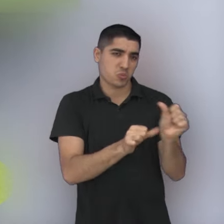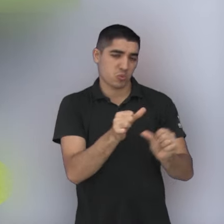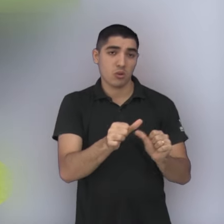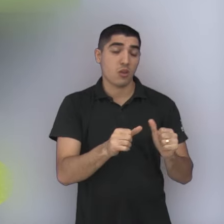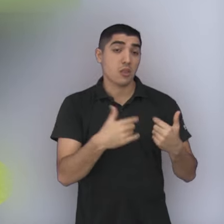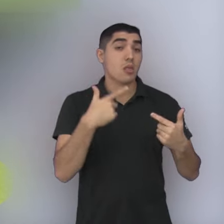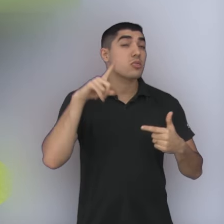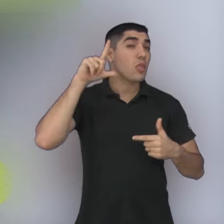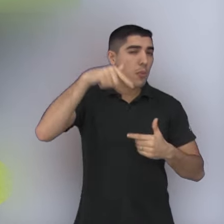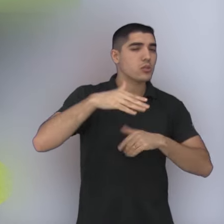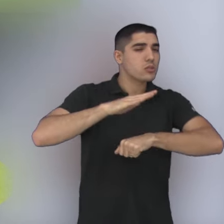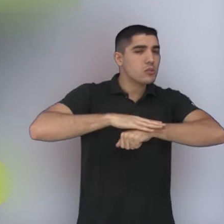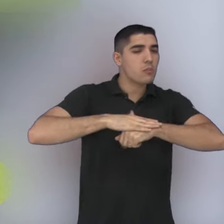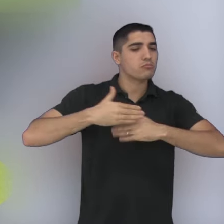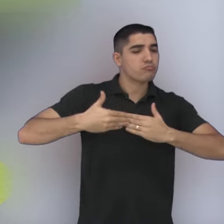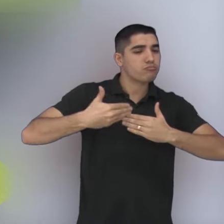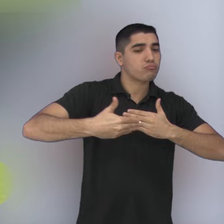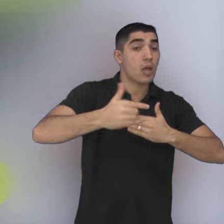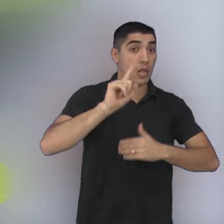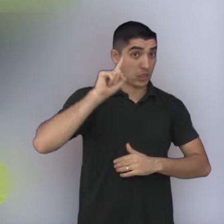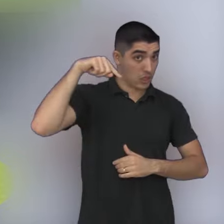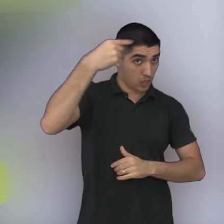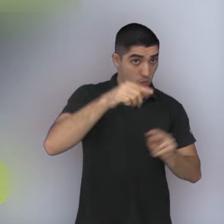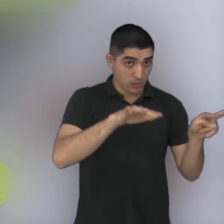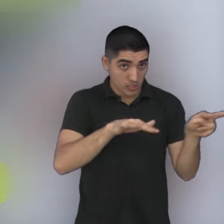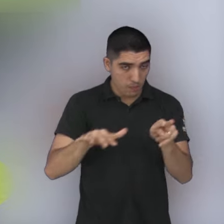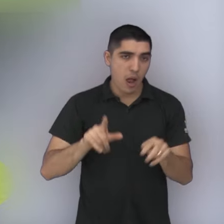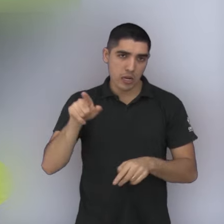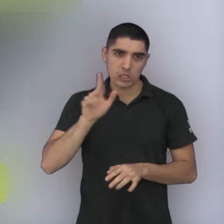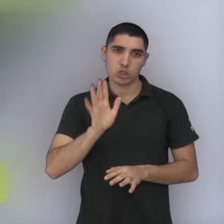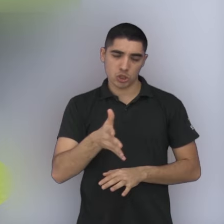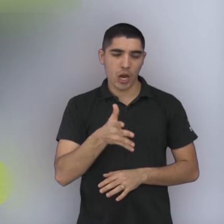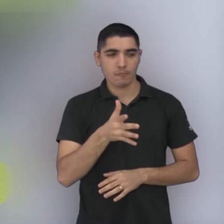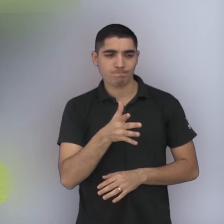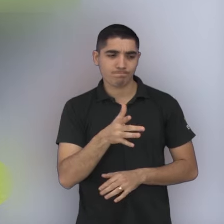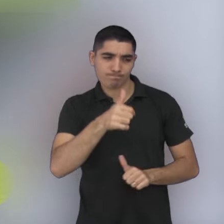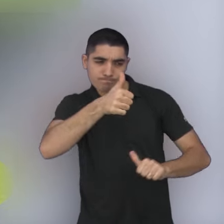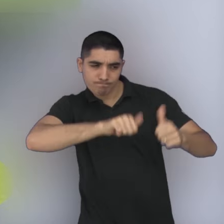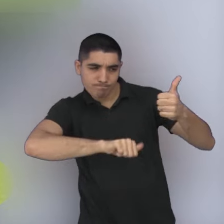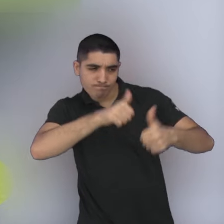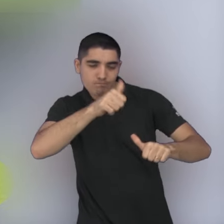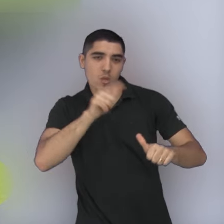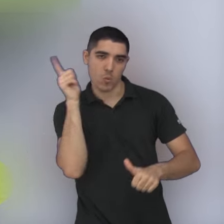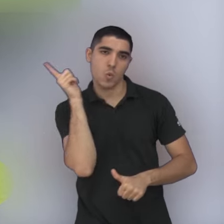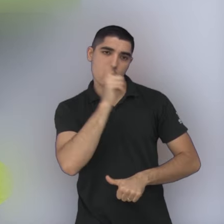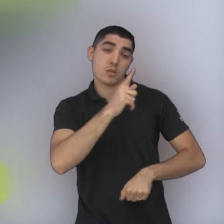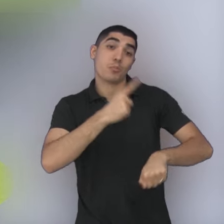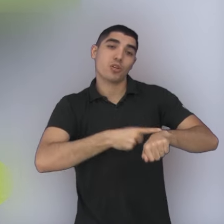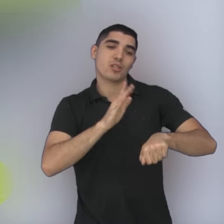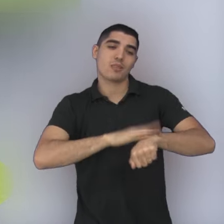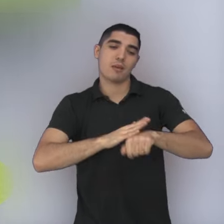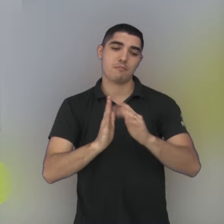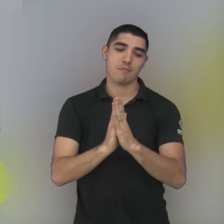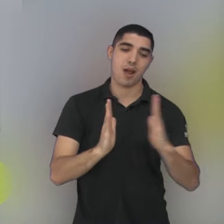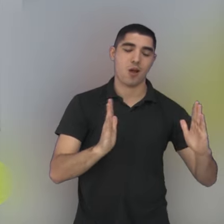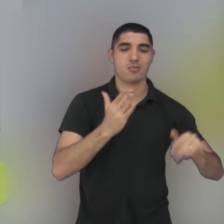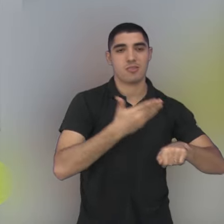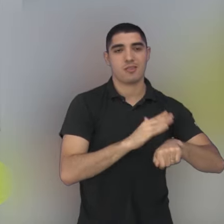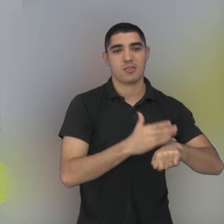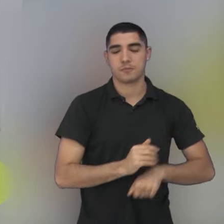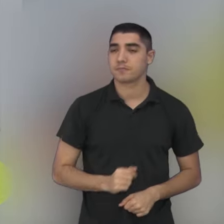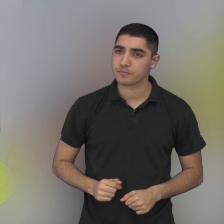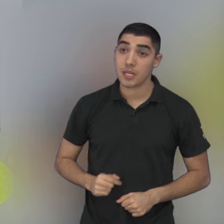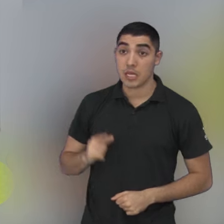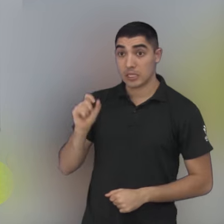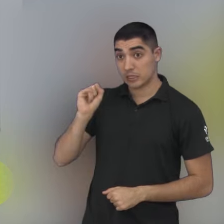com o passar do tempo, acho que já para a próxima semana, ele deve, para o próximo jogo do São José na Série D, ele já deve mexer muito mais no time. E a vitória